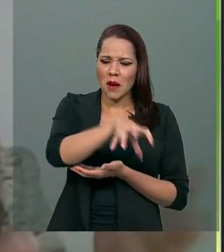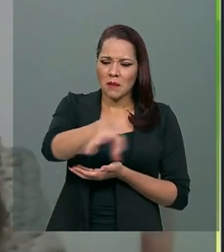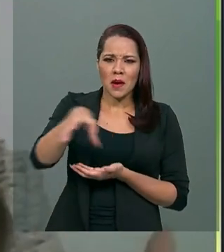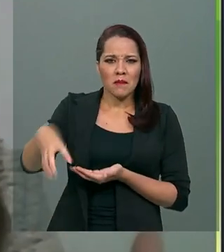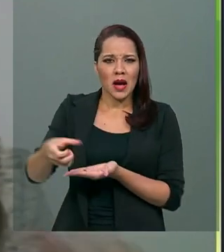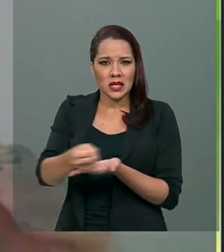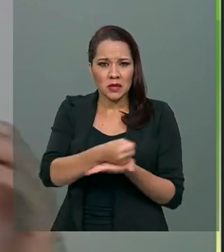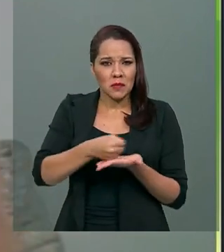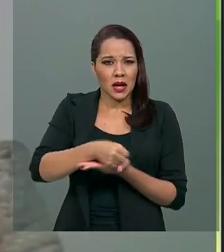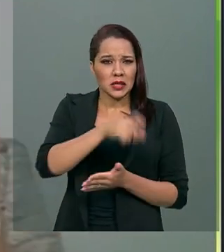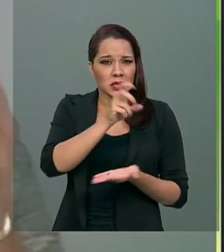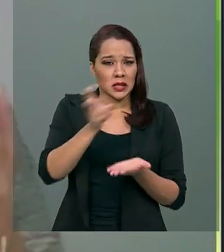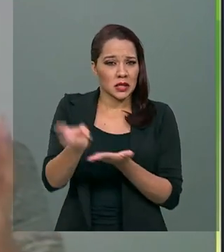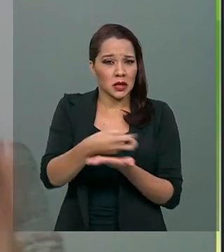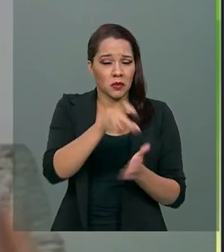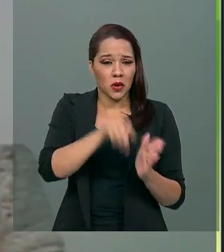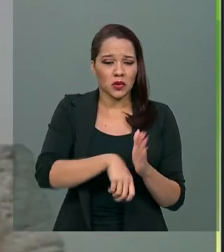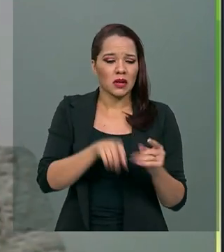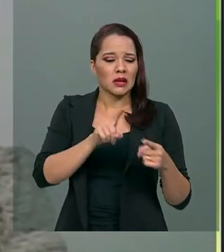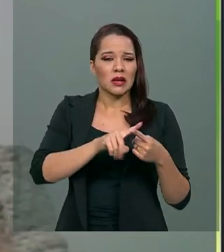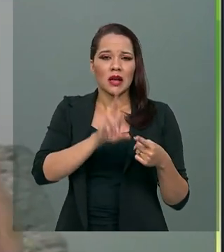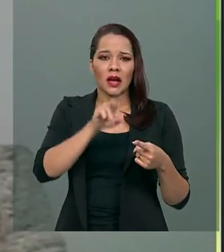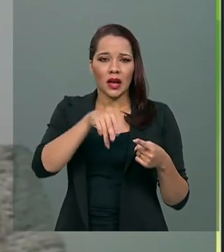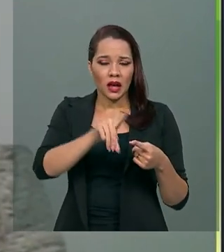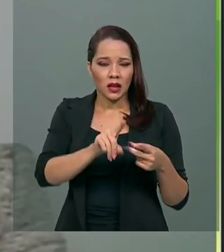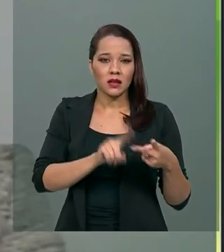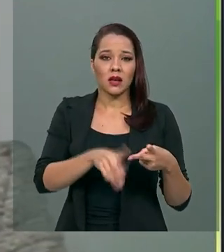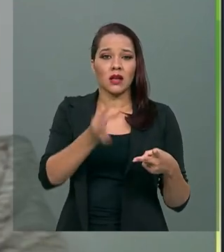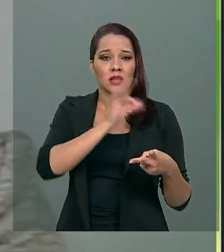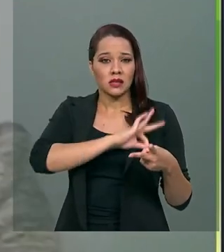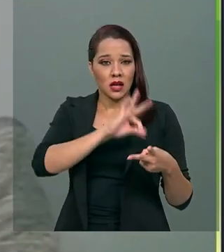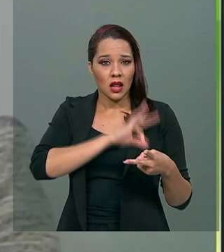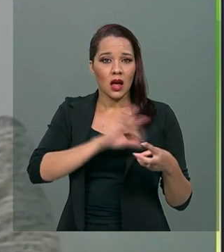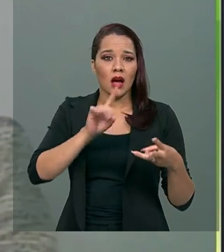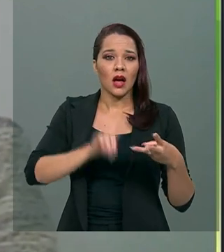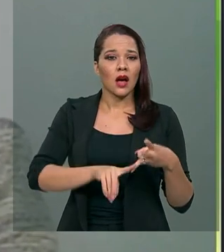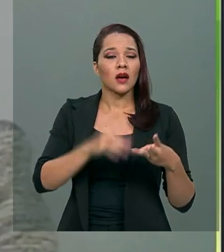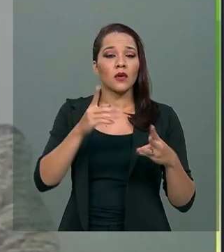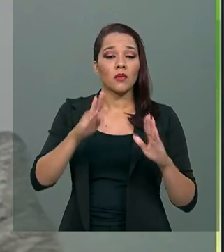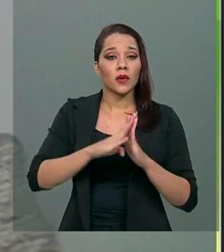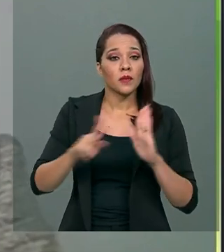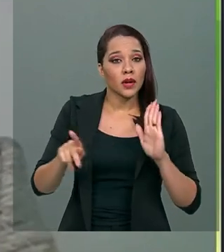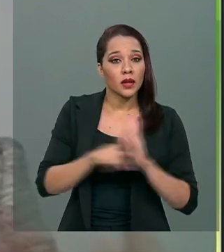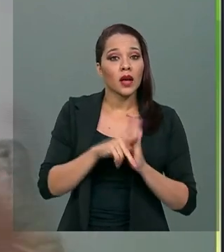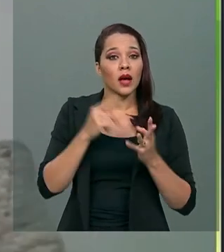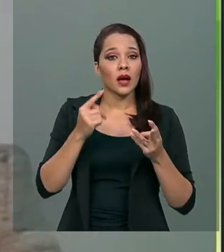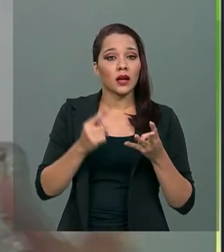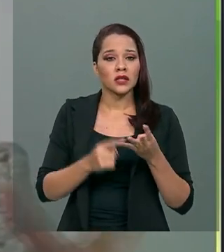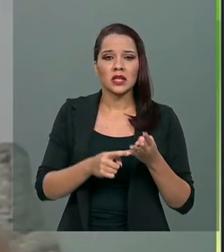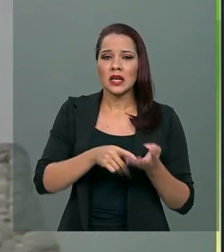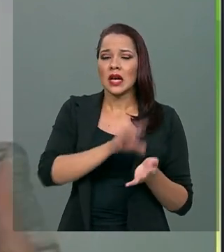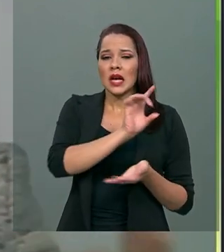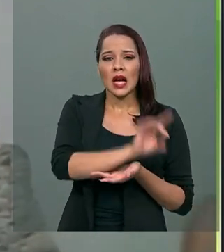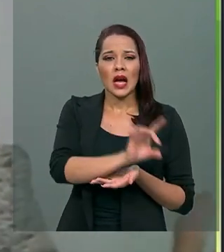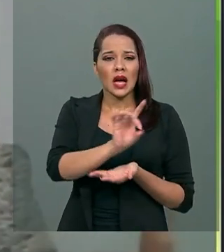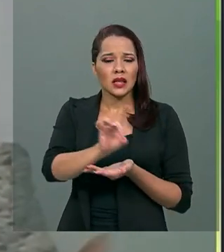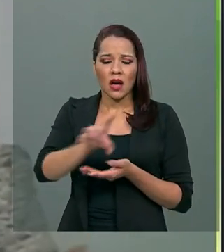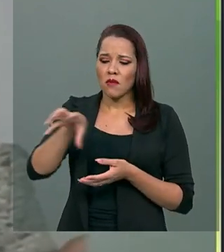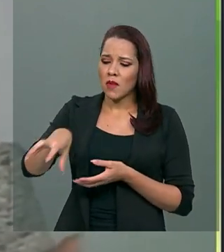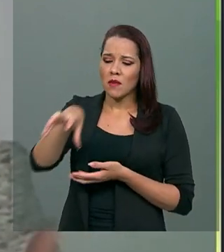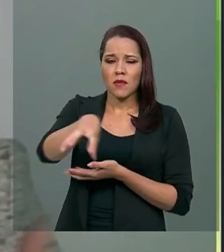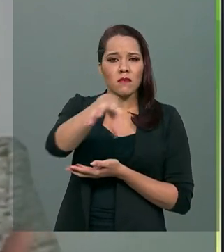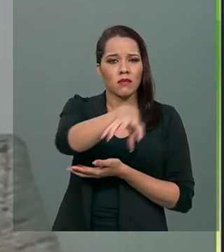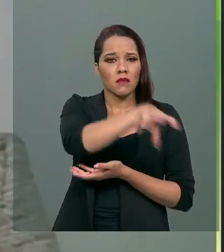a tributação da renda, sobre a tributação do consumo, a gente pode falar sobre a tributação da propriedade. Cada uma dessas bases